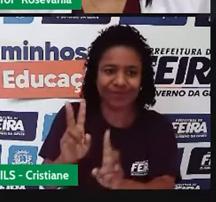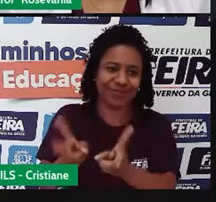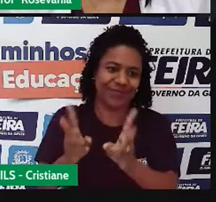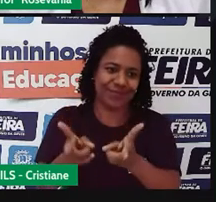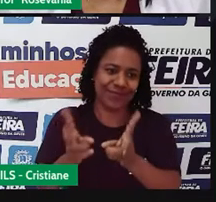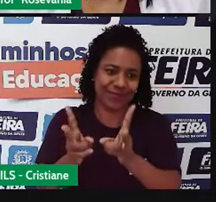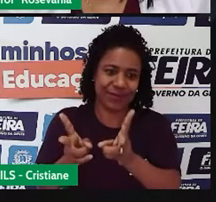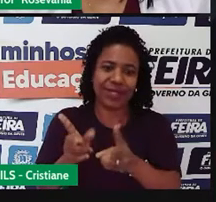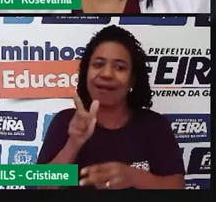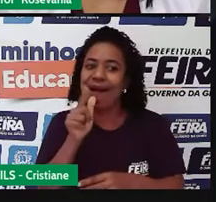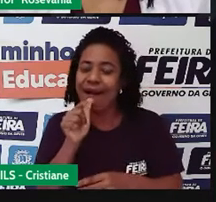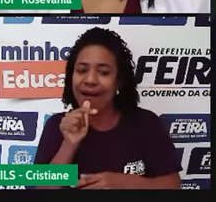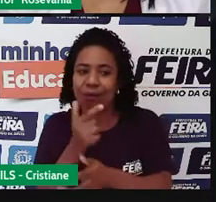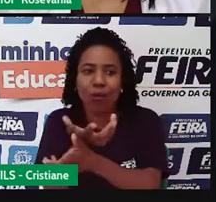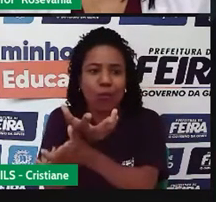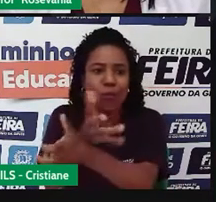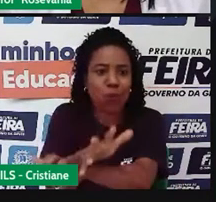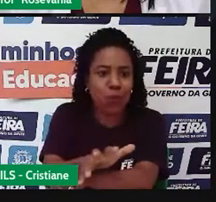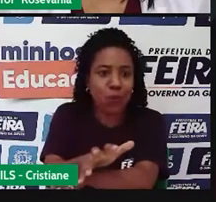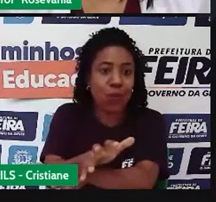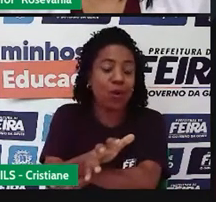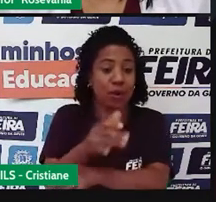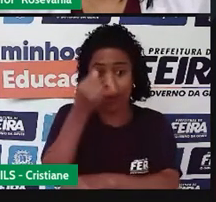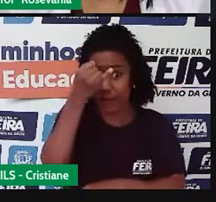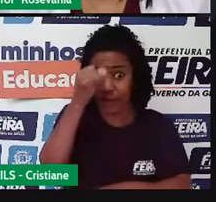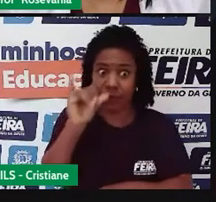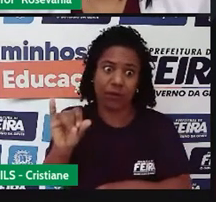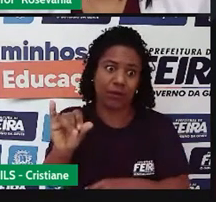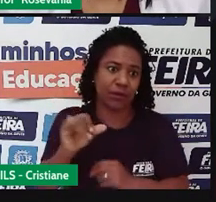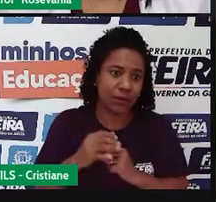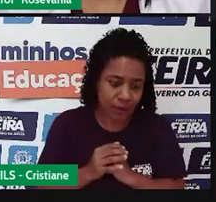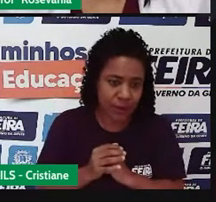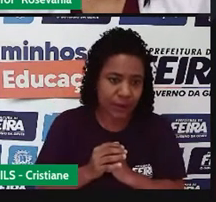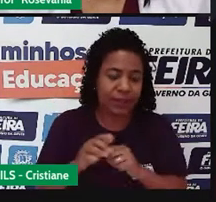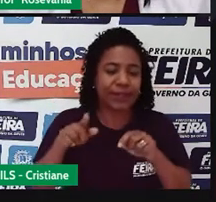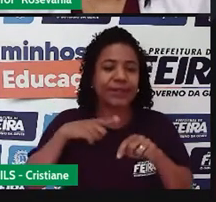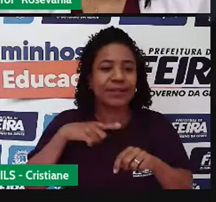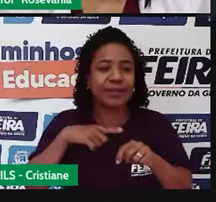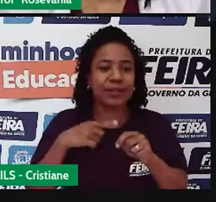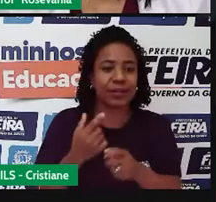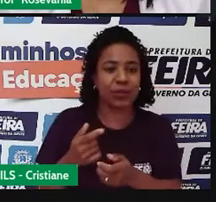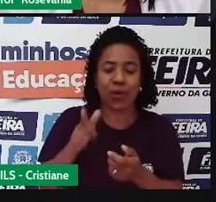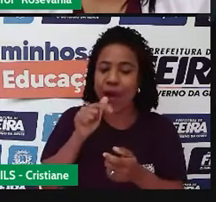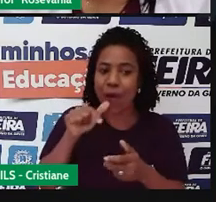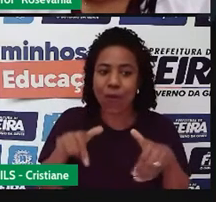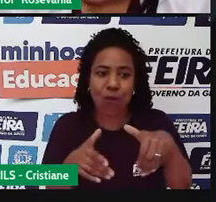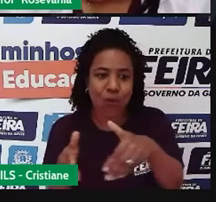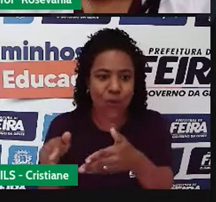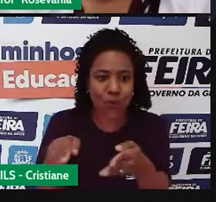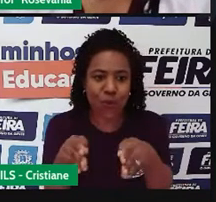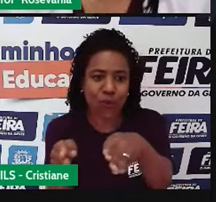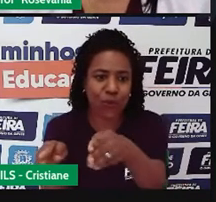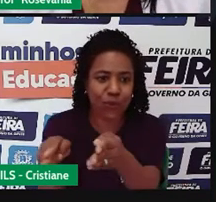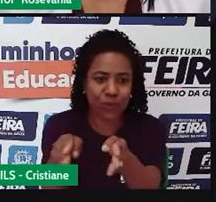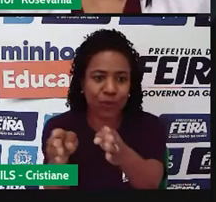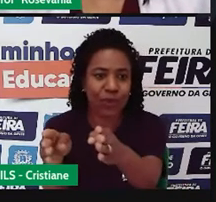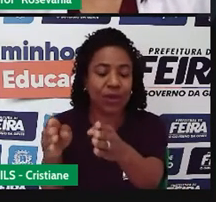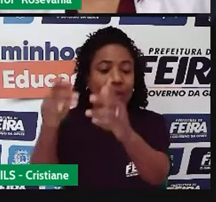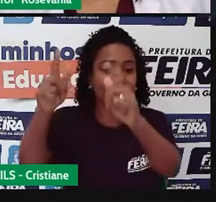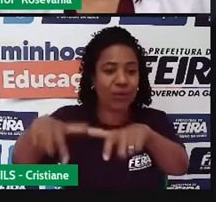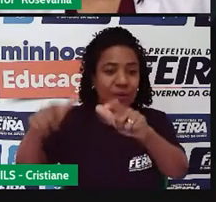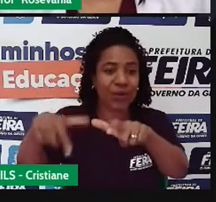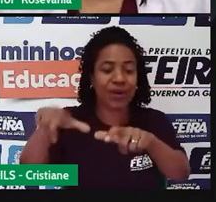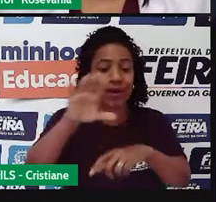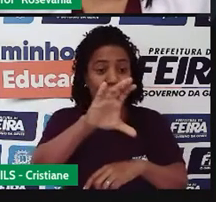que não venha a faltar água, né, aqui na região, nos rios, né, da região sudeste, nem nos rios, ou no rio da região